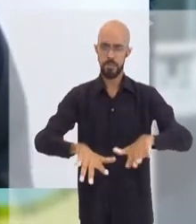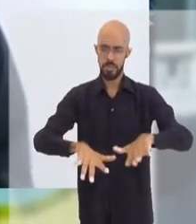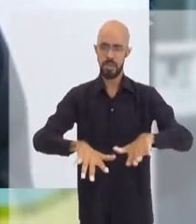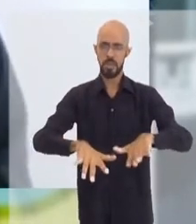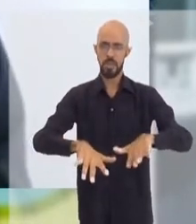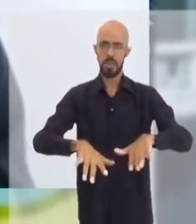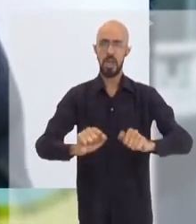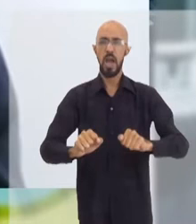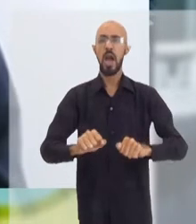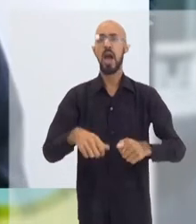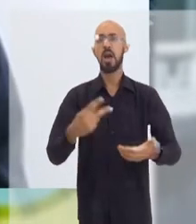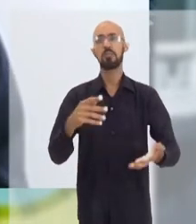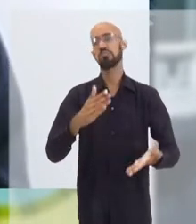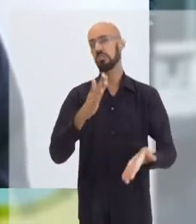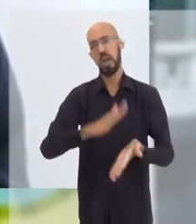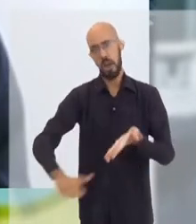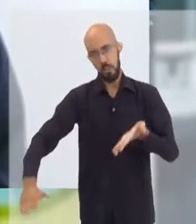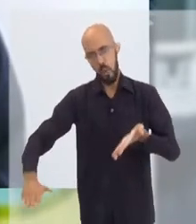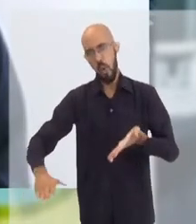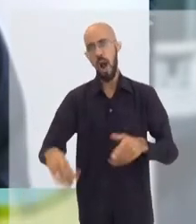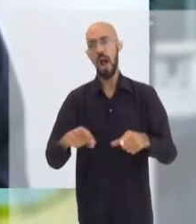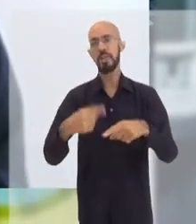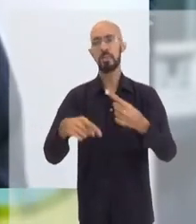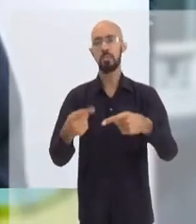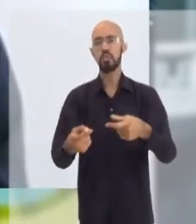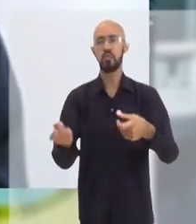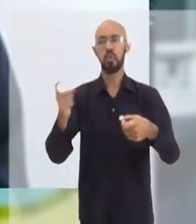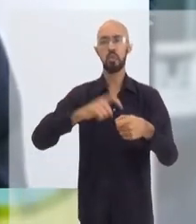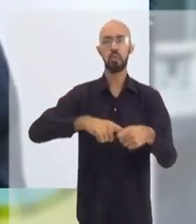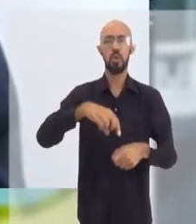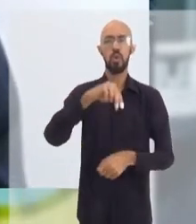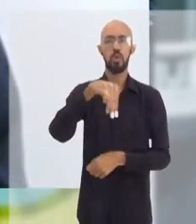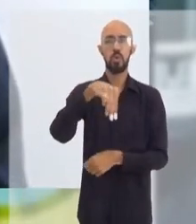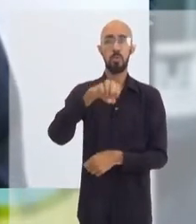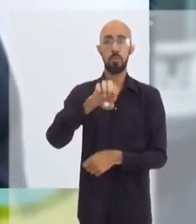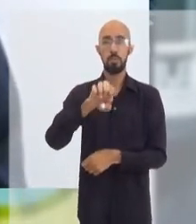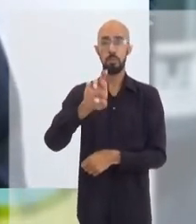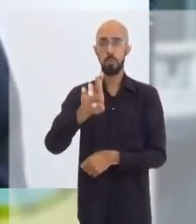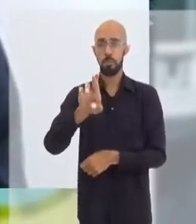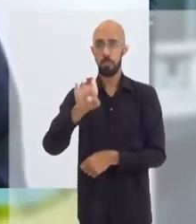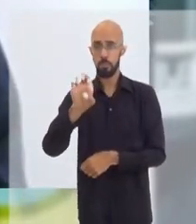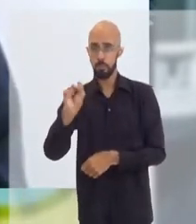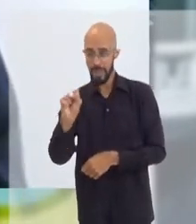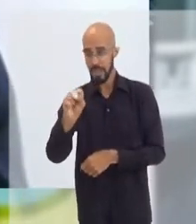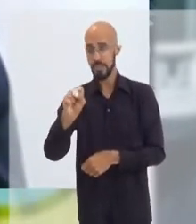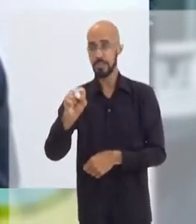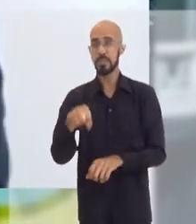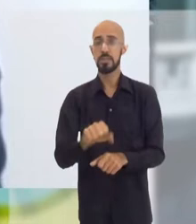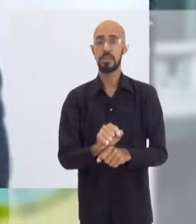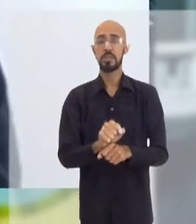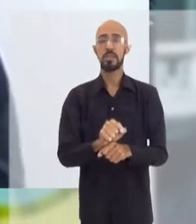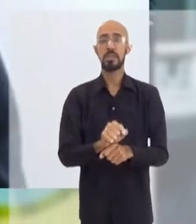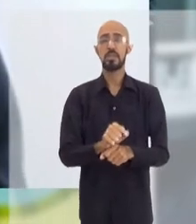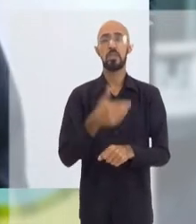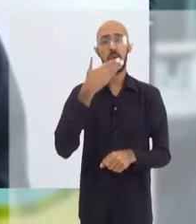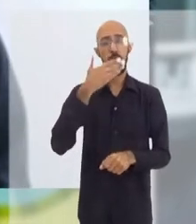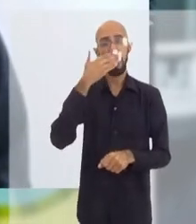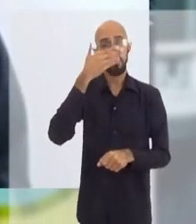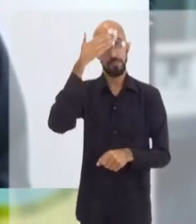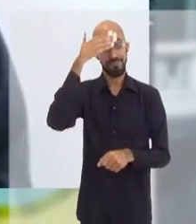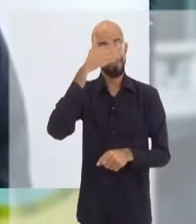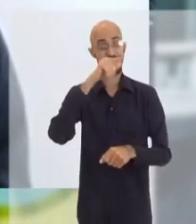processo, que voltou à tona da epidemia do MERS, o coronavírus do Oriente Médio, a ponto de nós, quando